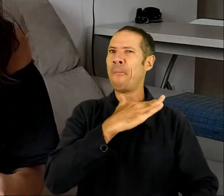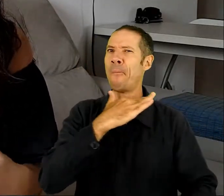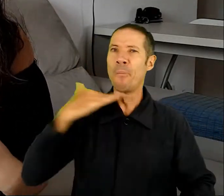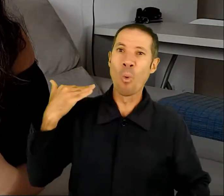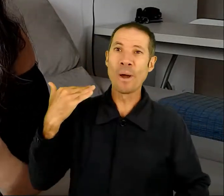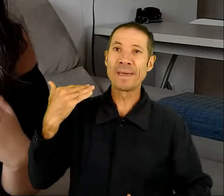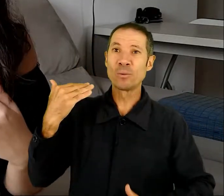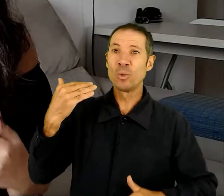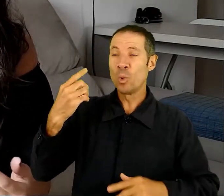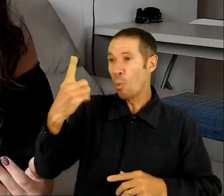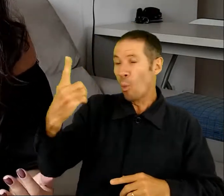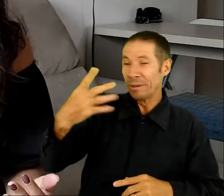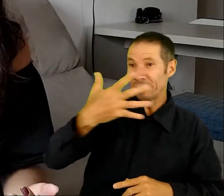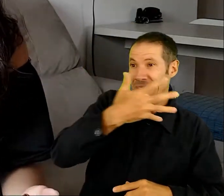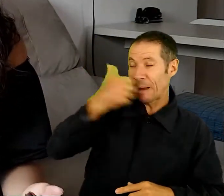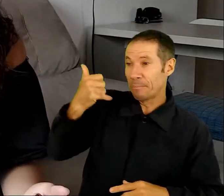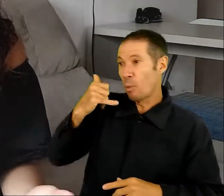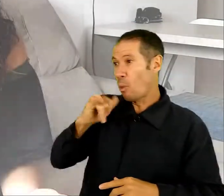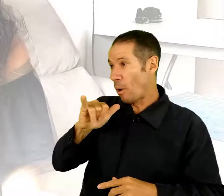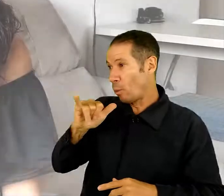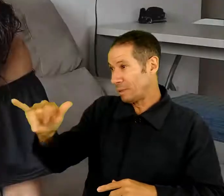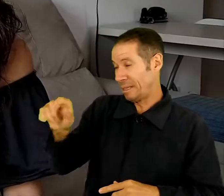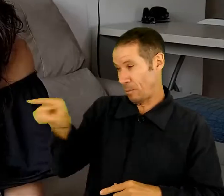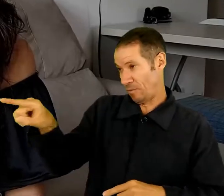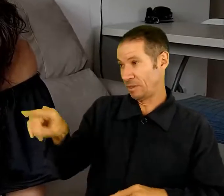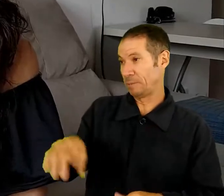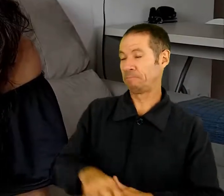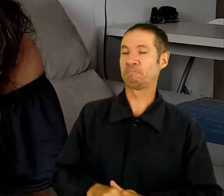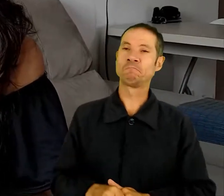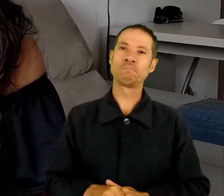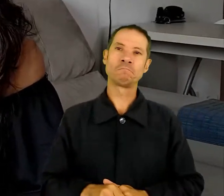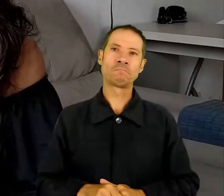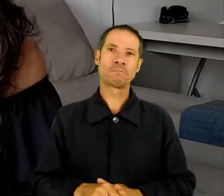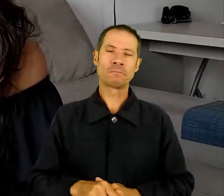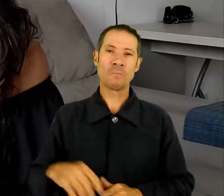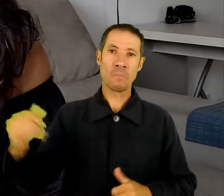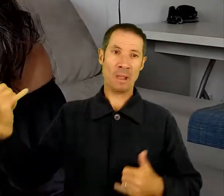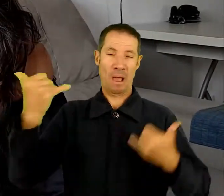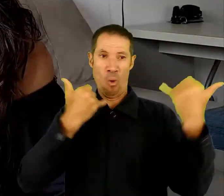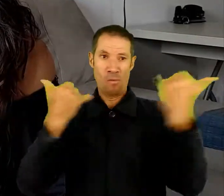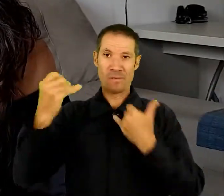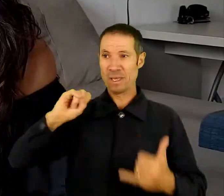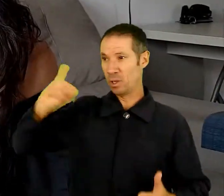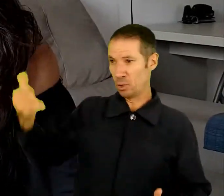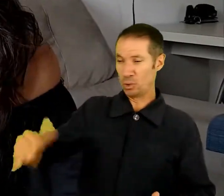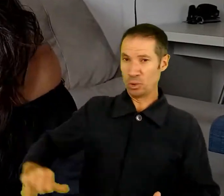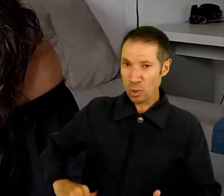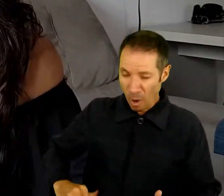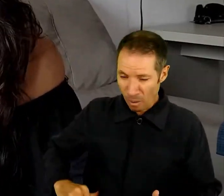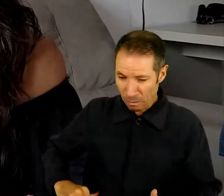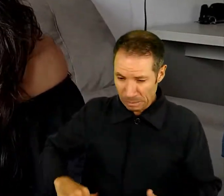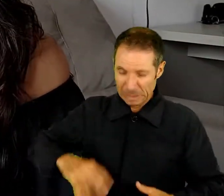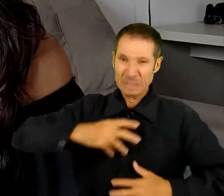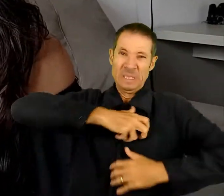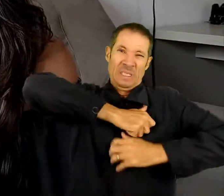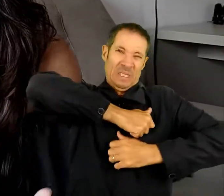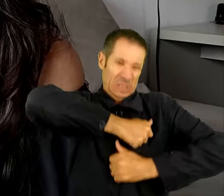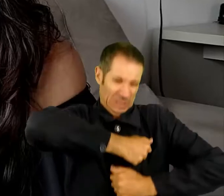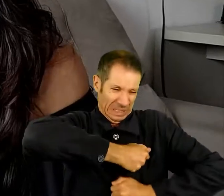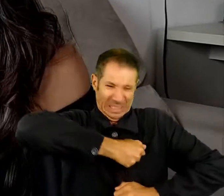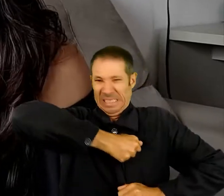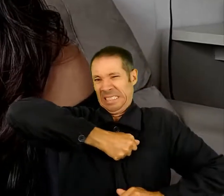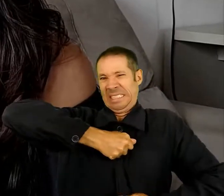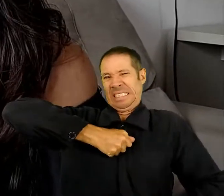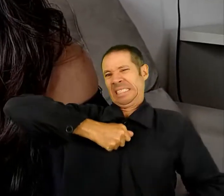e eu fui o único que escapou para contar para você. Ao ouvir isso, Jó levantou-se, rasgou o manto e